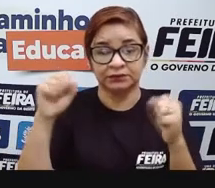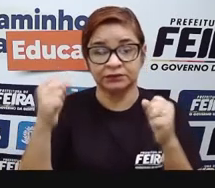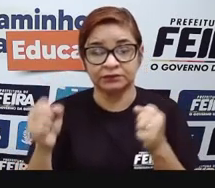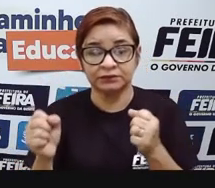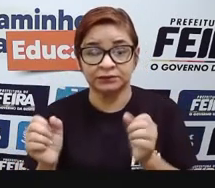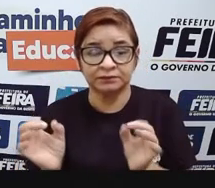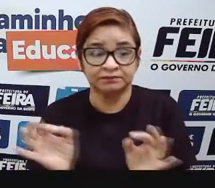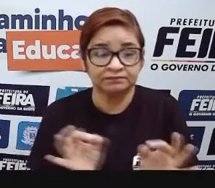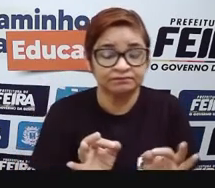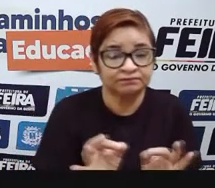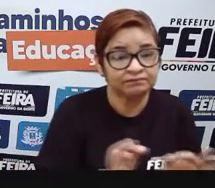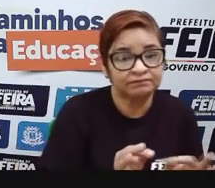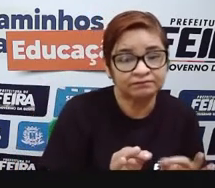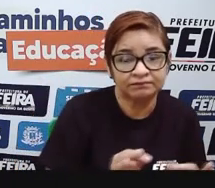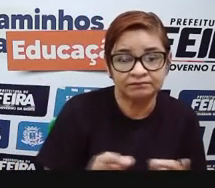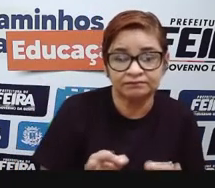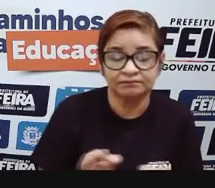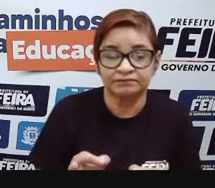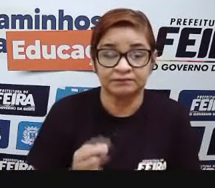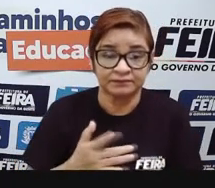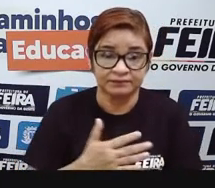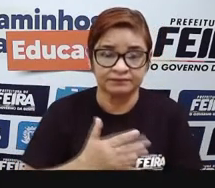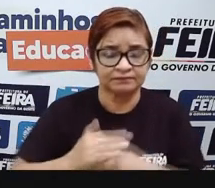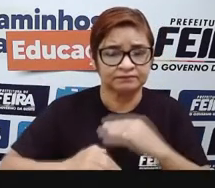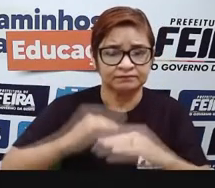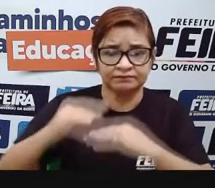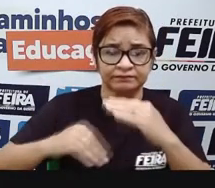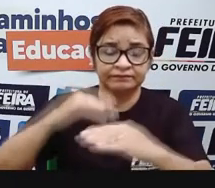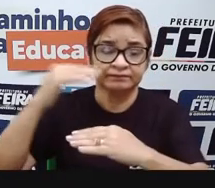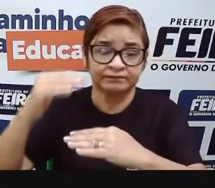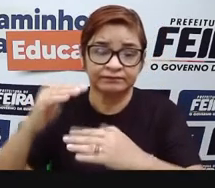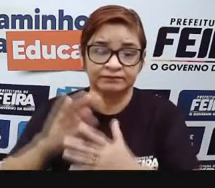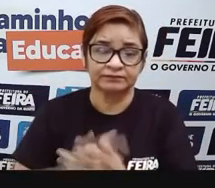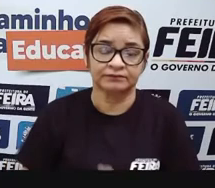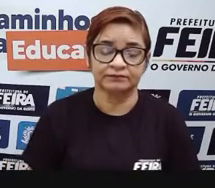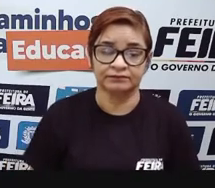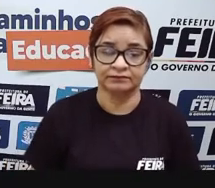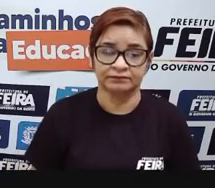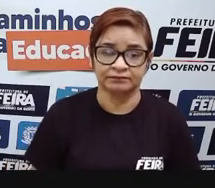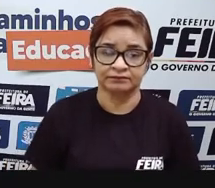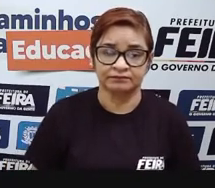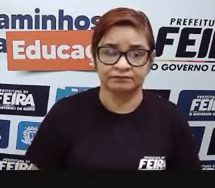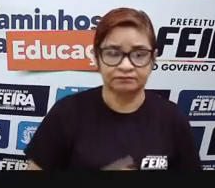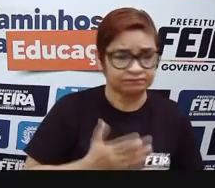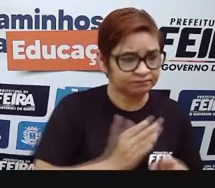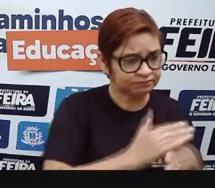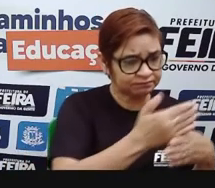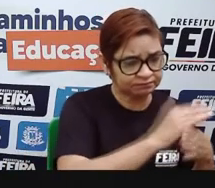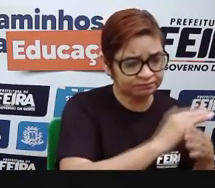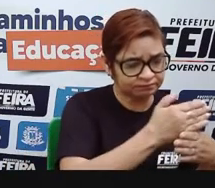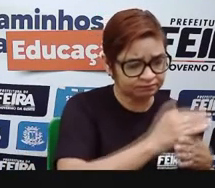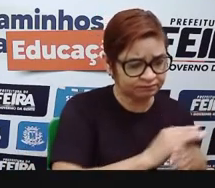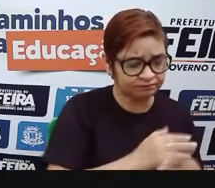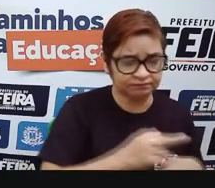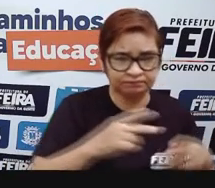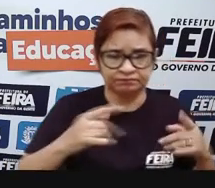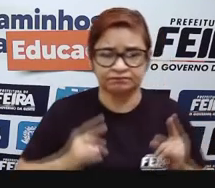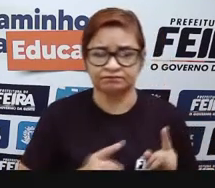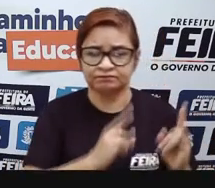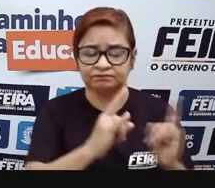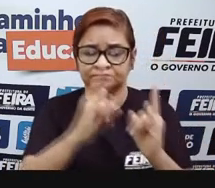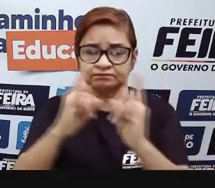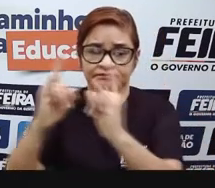espaço, porque a nossa cidade, ela foi crescendo com construções, com condomínios,